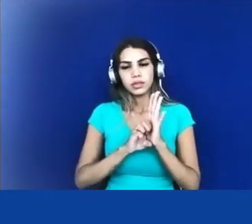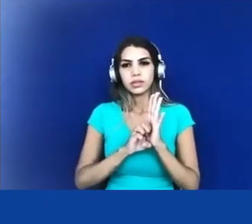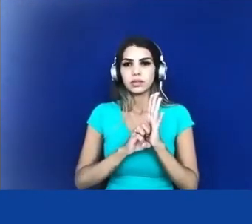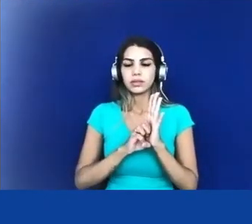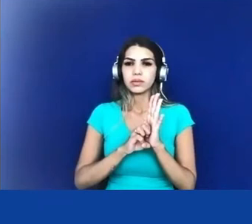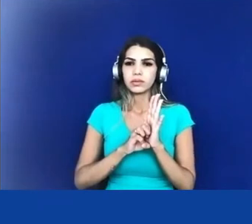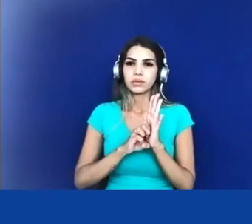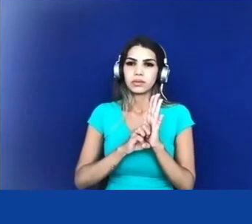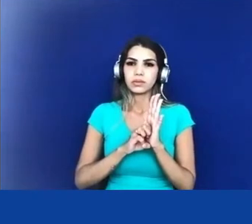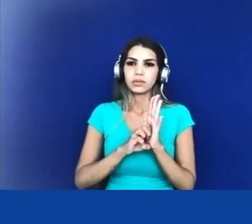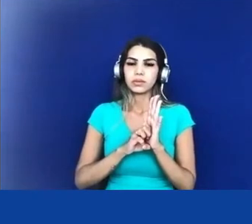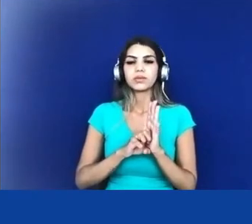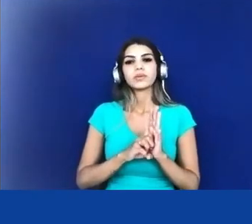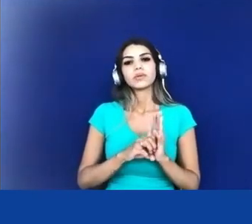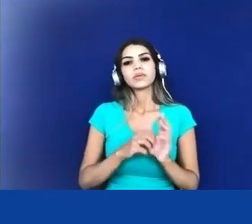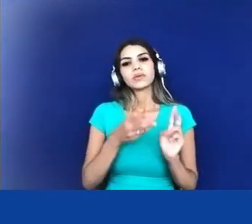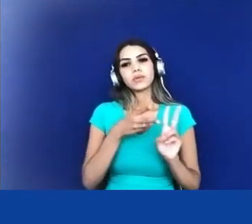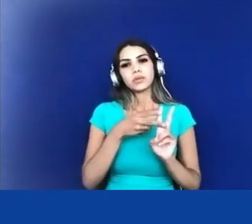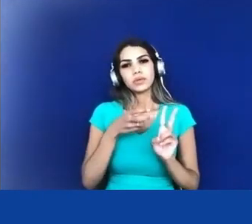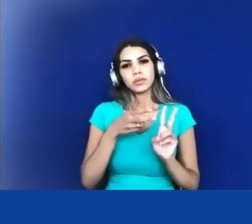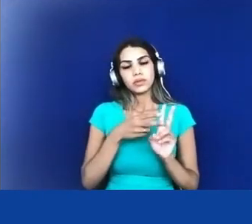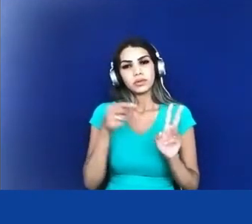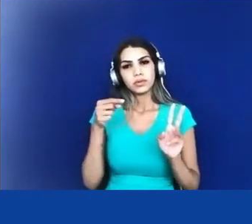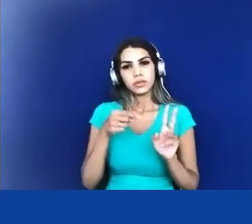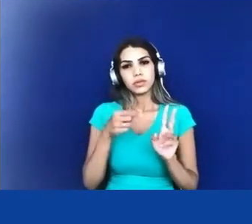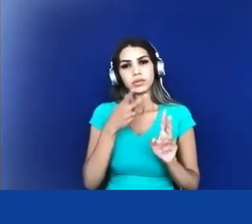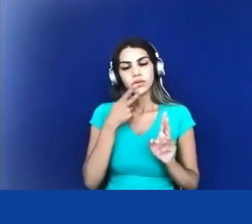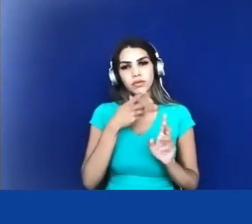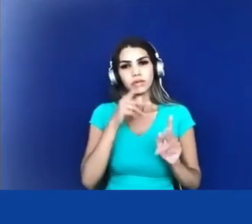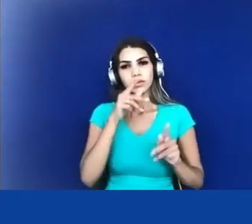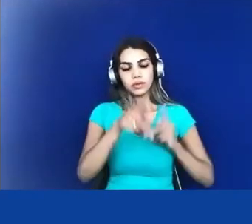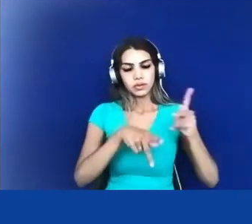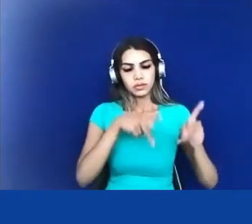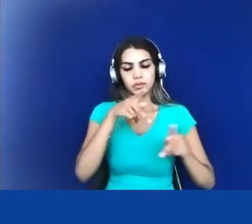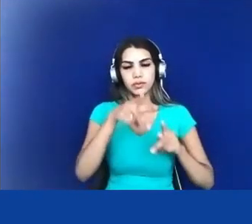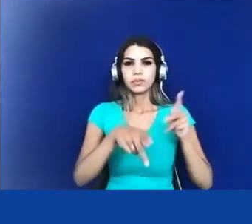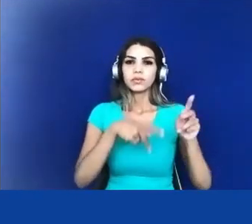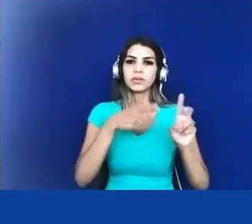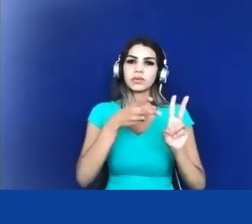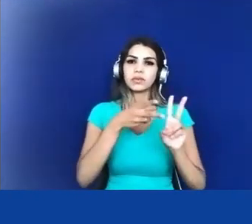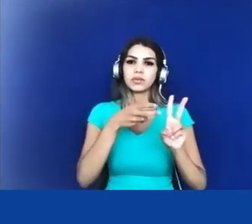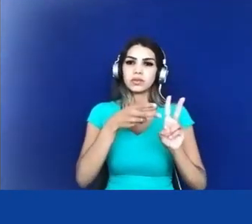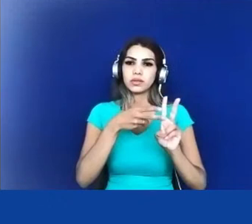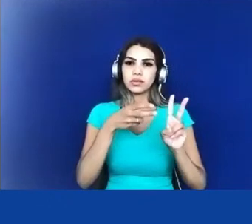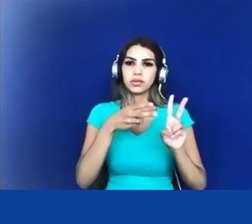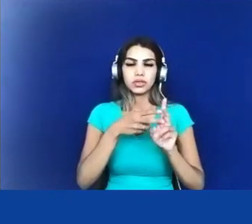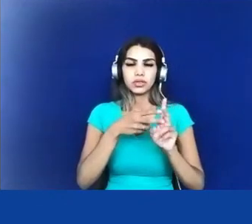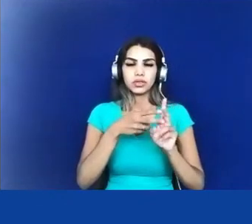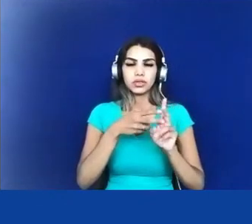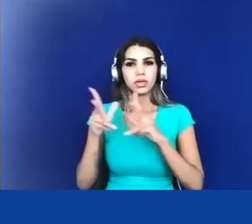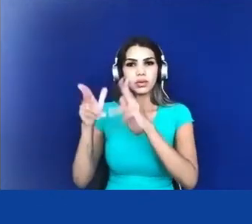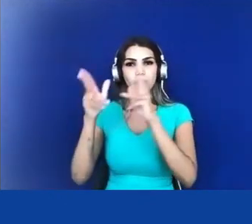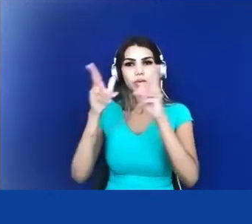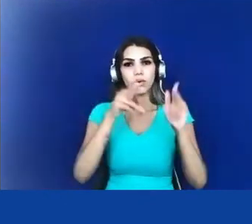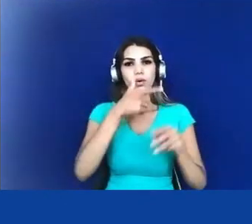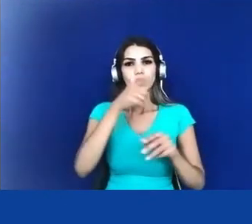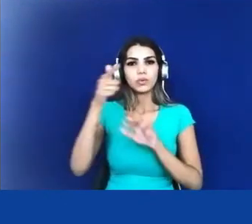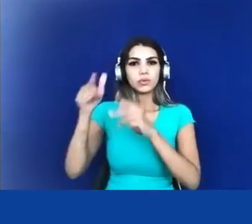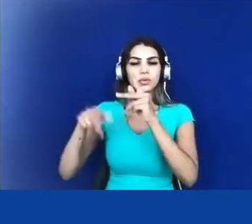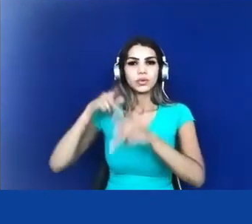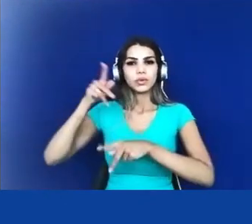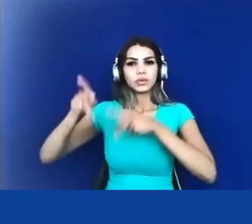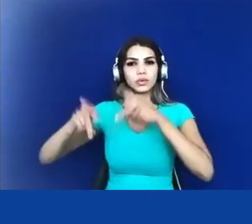prioritariamente que as populações indígenas estejam como o restante do povo sem garantir nenhum direito